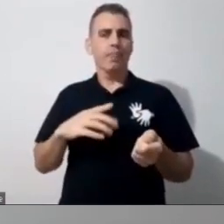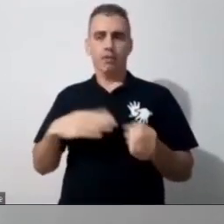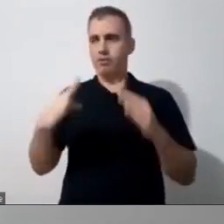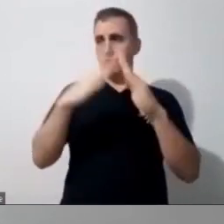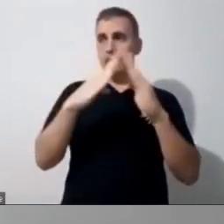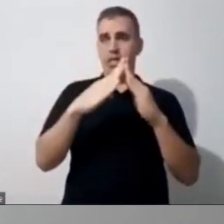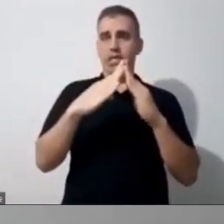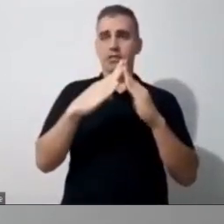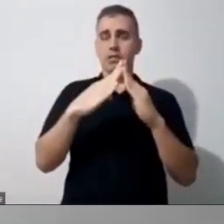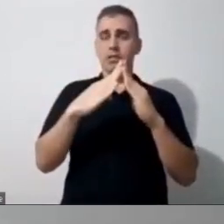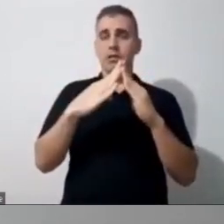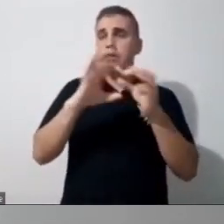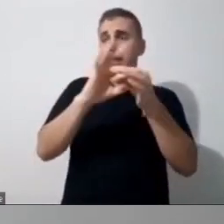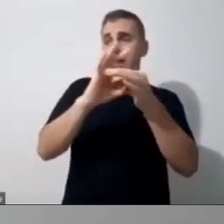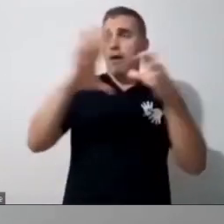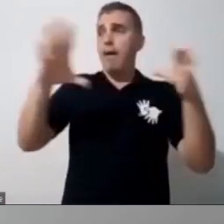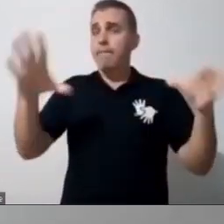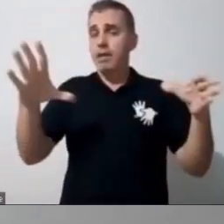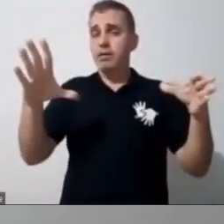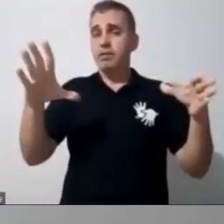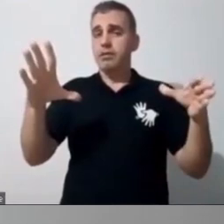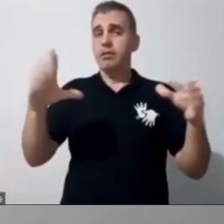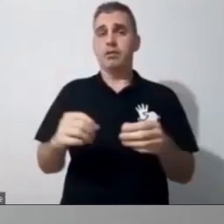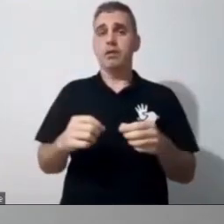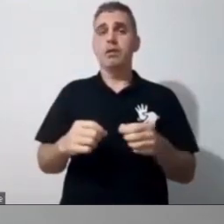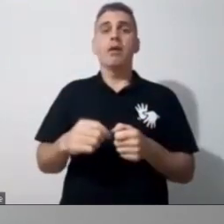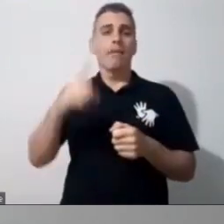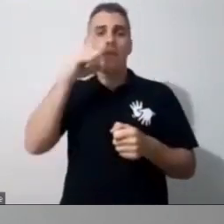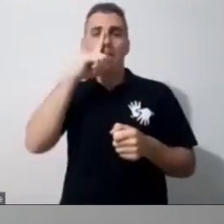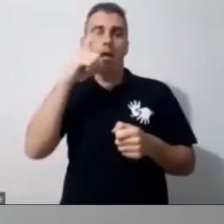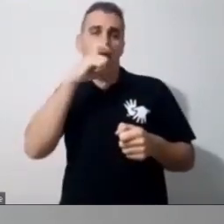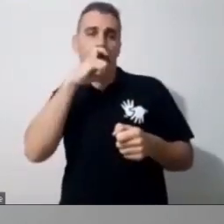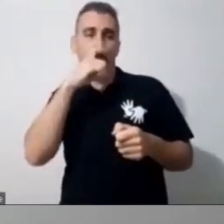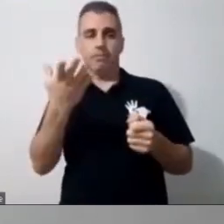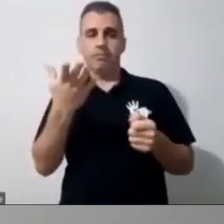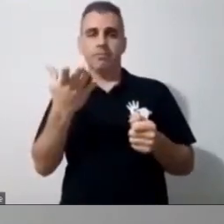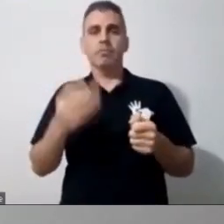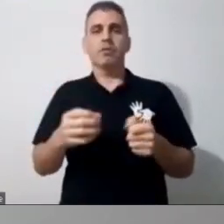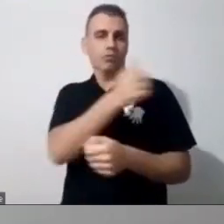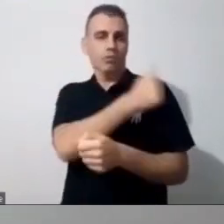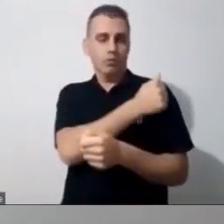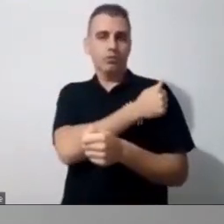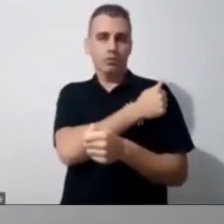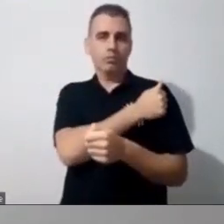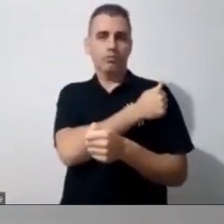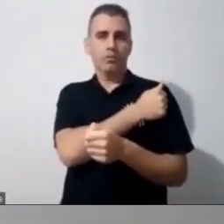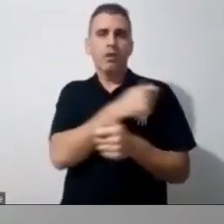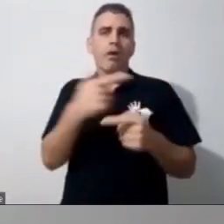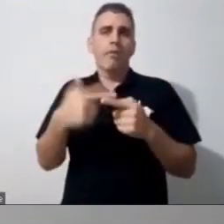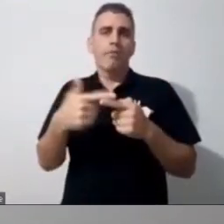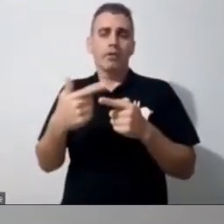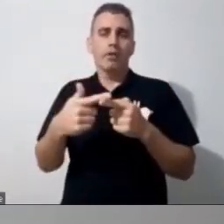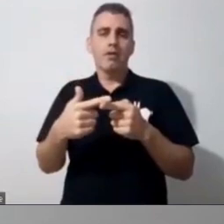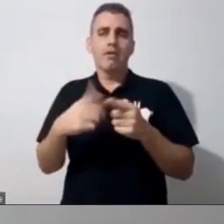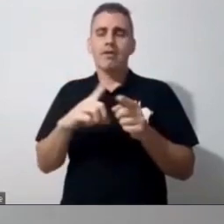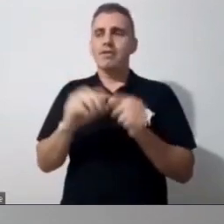pros pais e vice-versa, né. Tu tá entrando na casa dos pais nesse momento, porque é um momento de distanciamento, mas eu